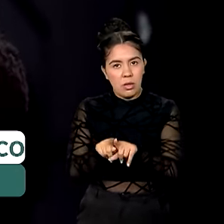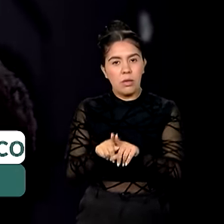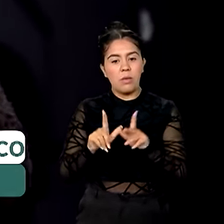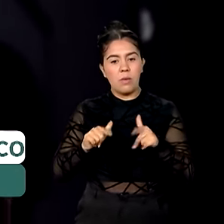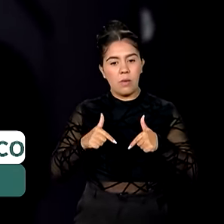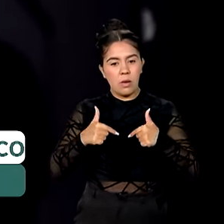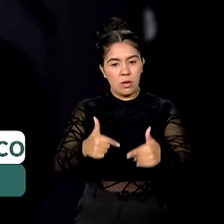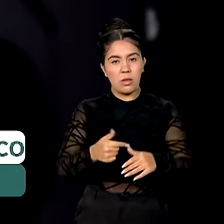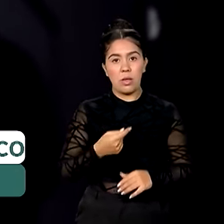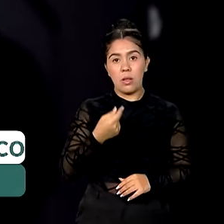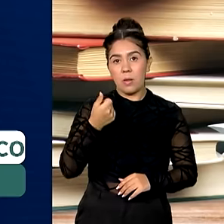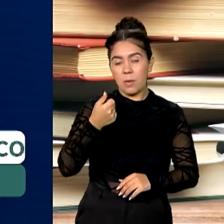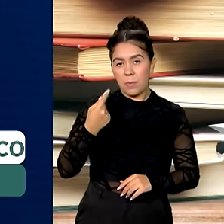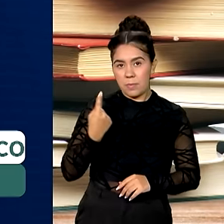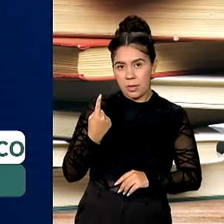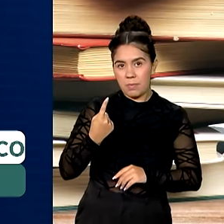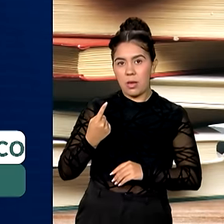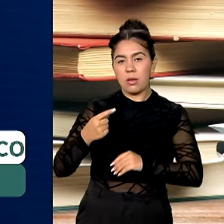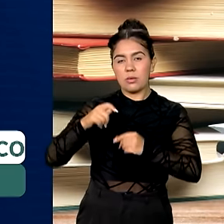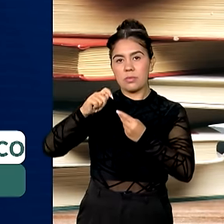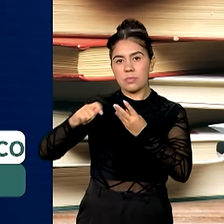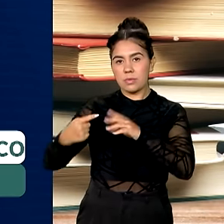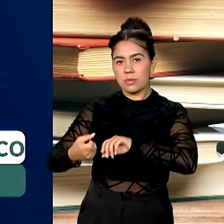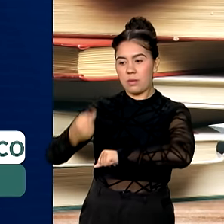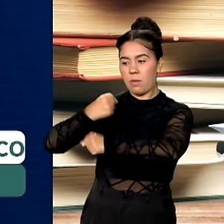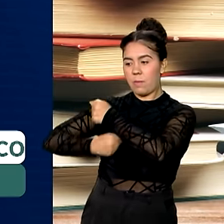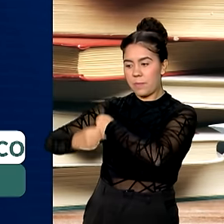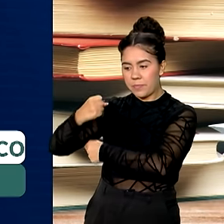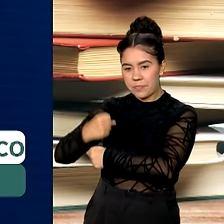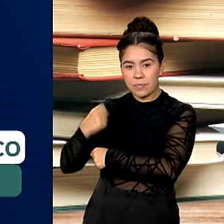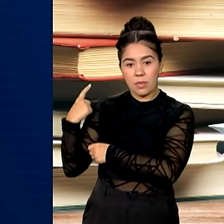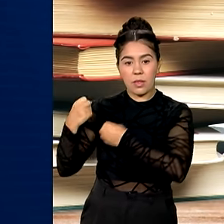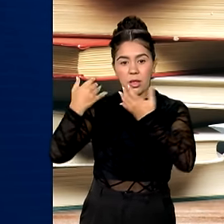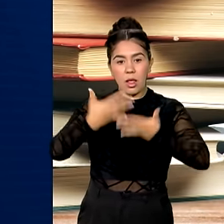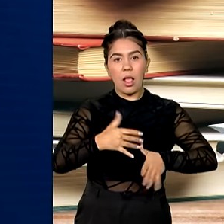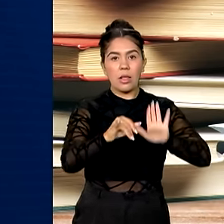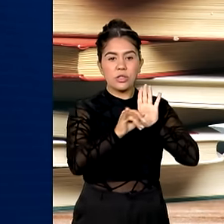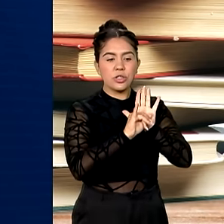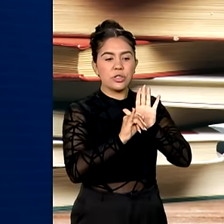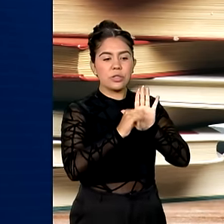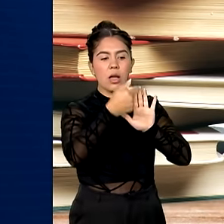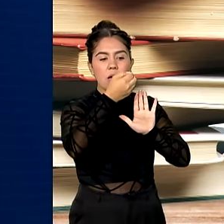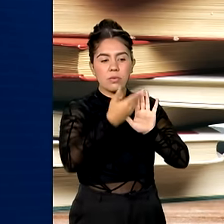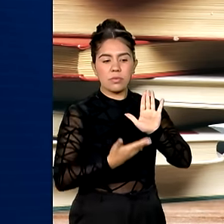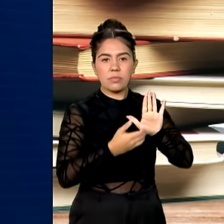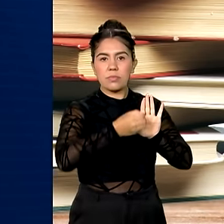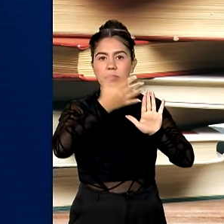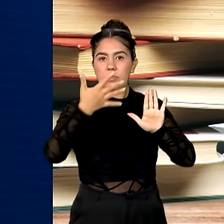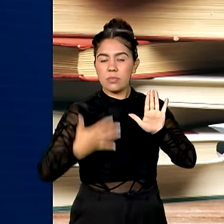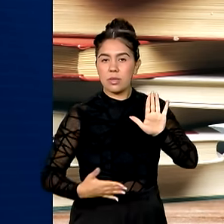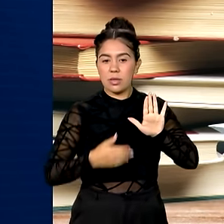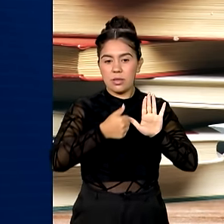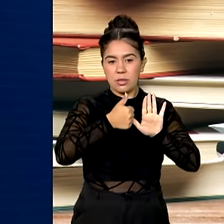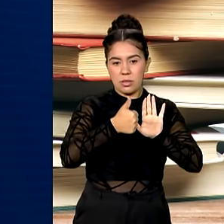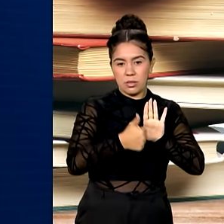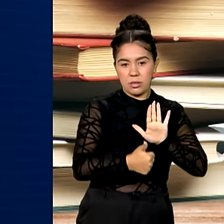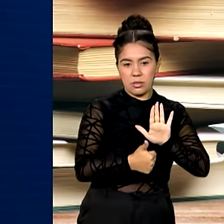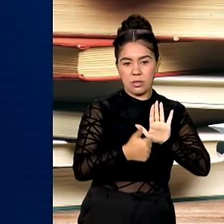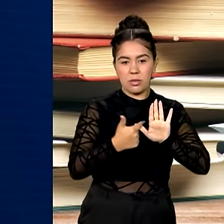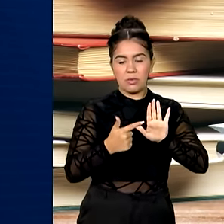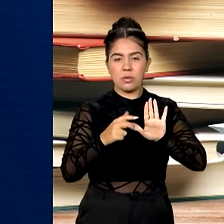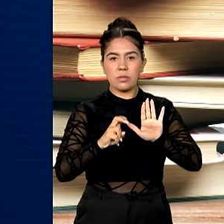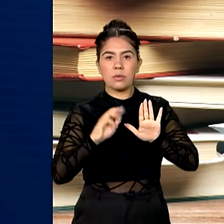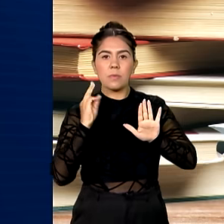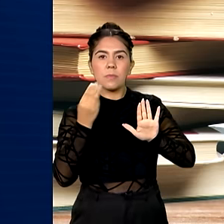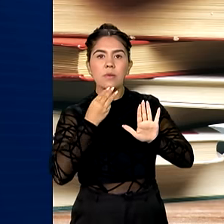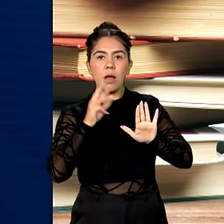primeiro trimestre do ano passado. Do total disponível no edital, 125 milhões de reais serão destinados a